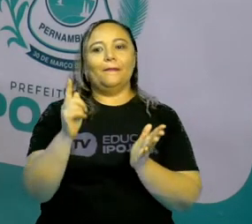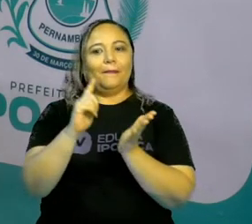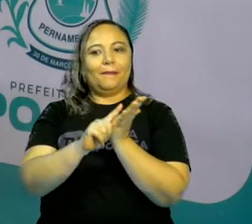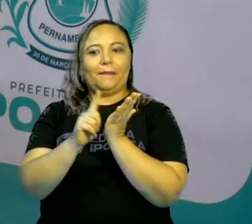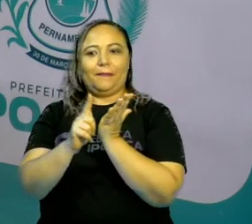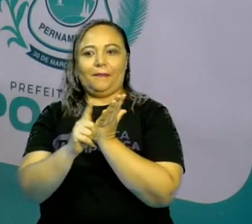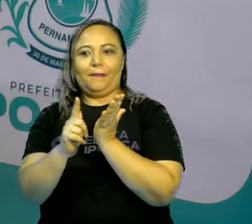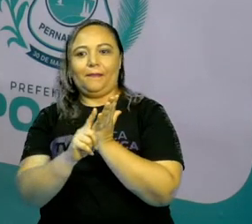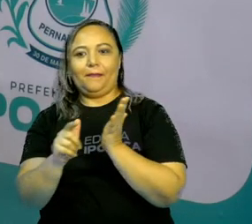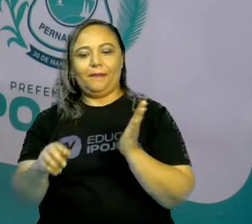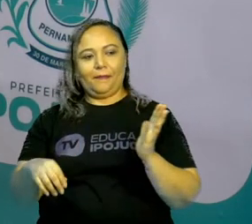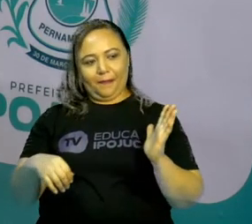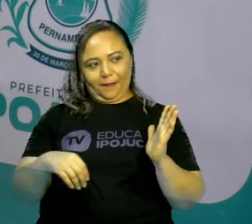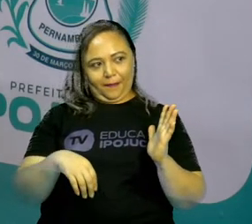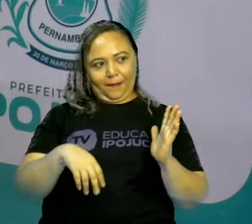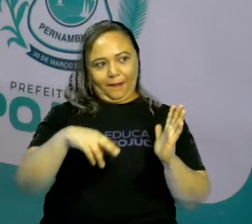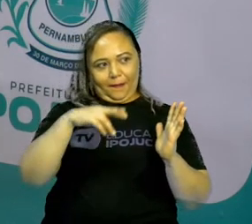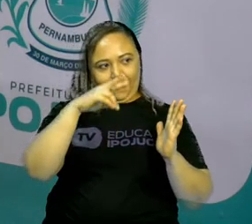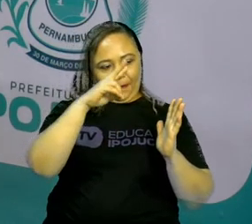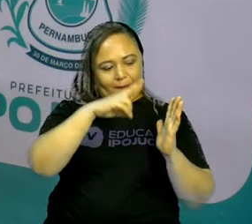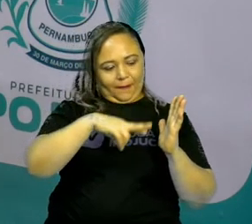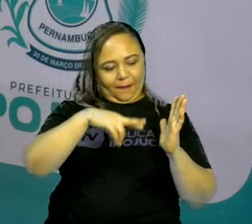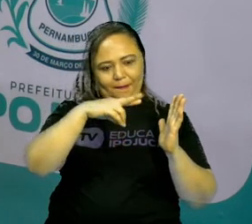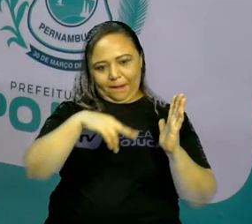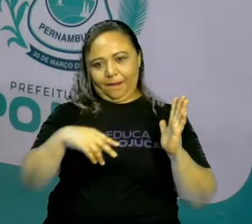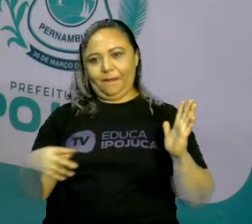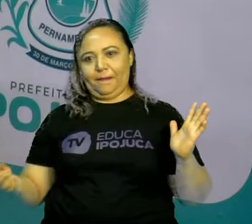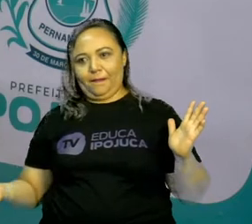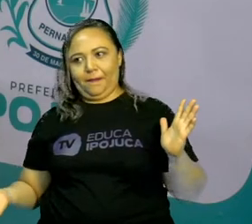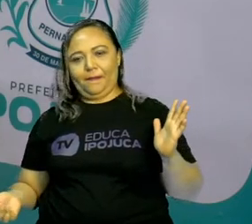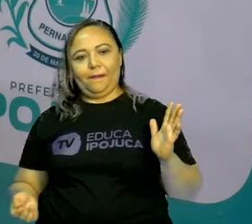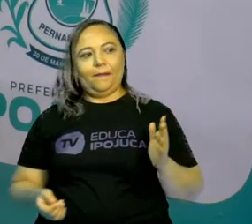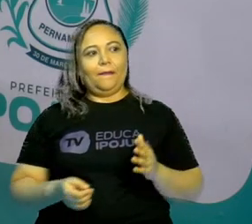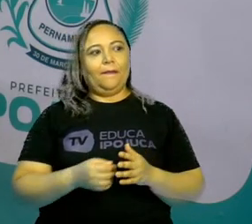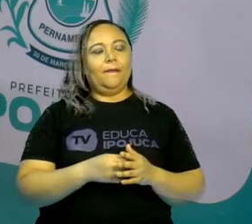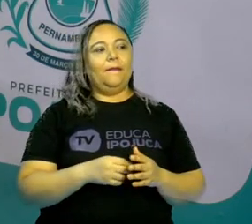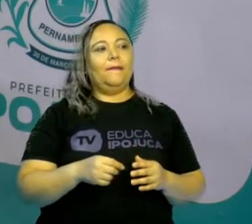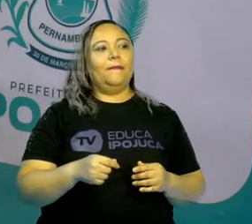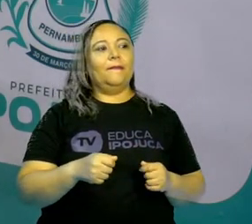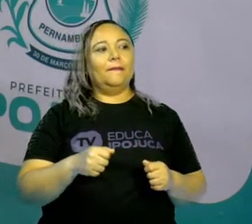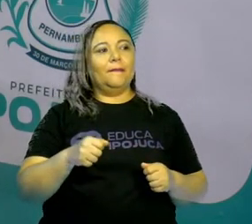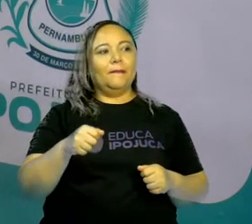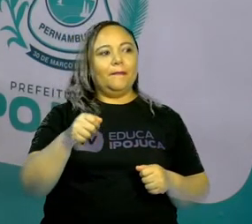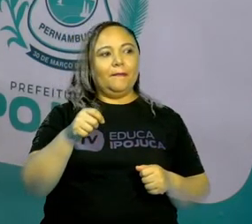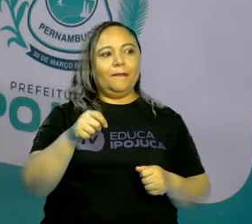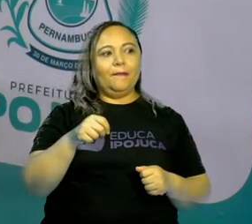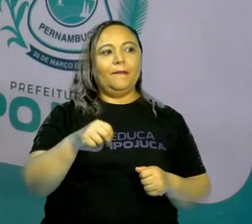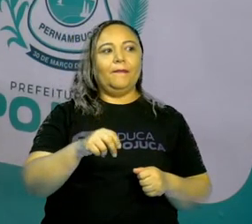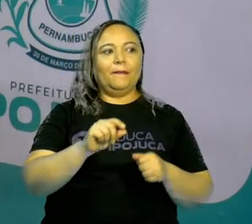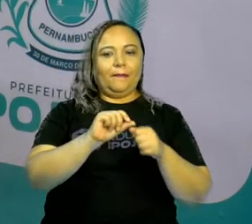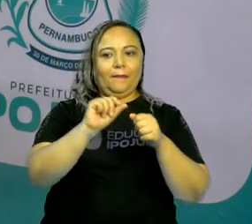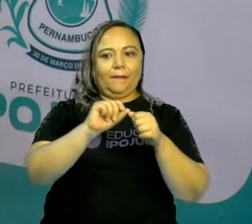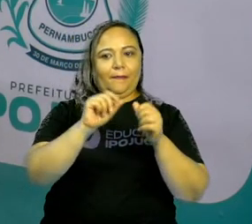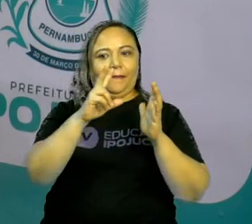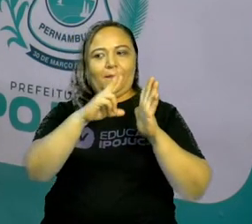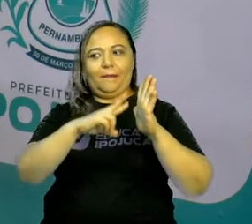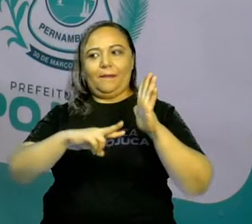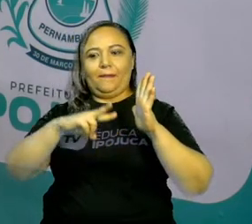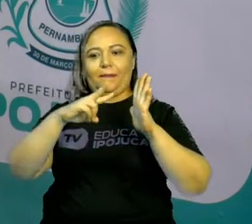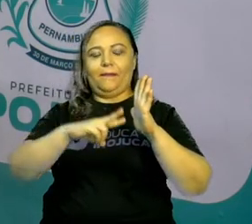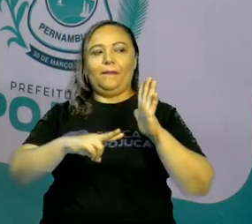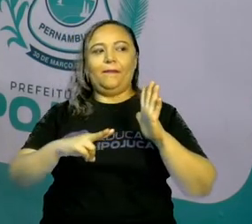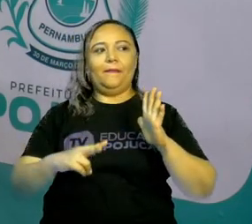e uma das partes que vocês deveriam fazer primeiro é fazer a leitura